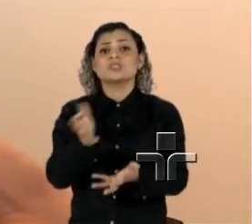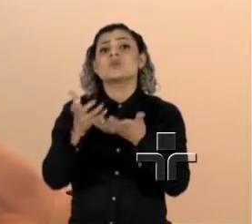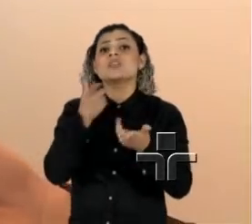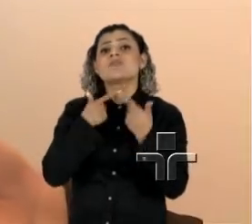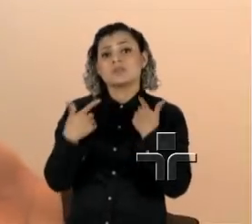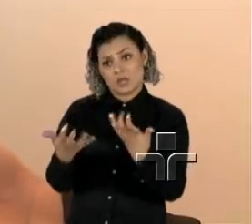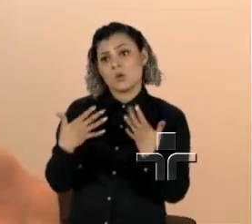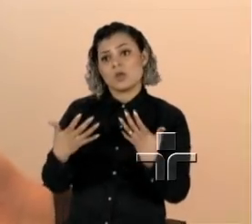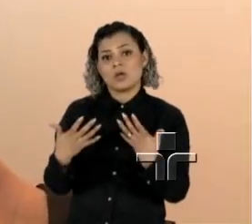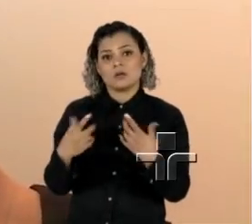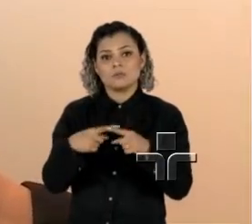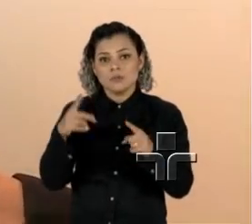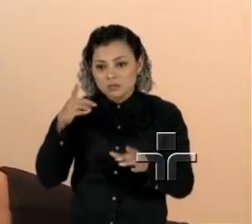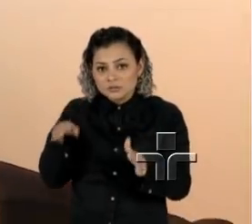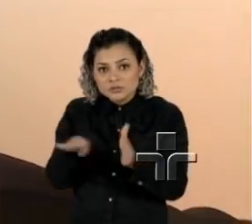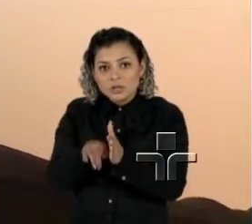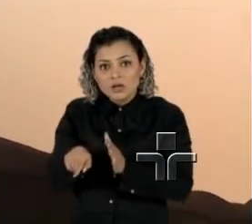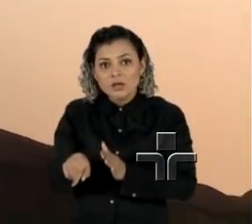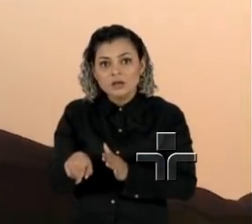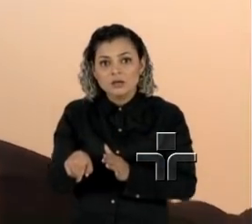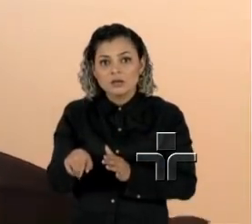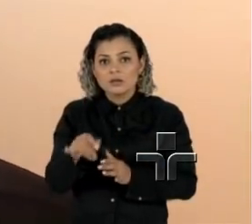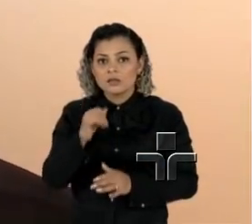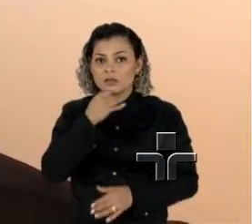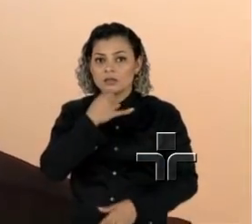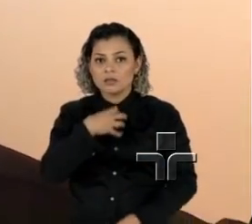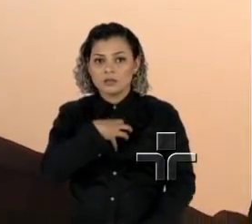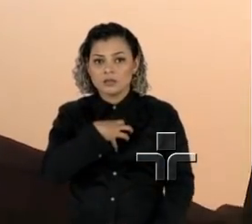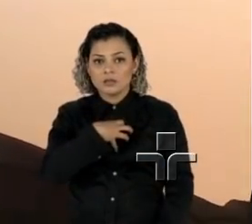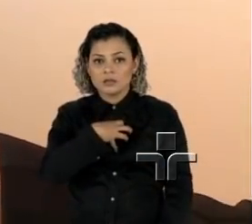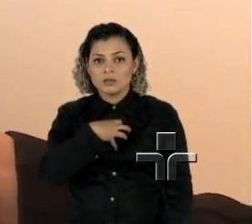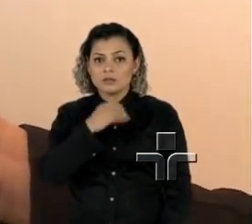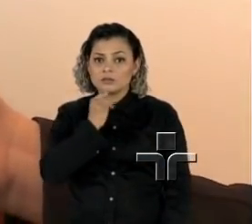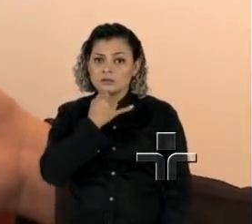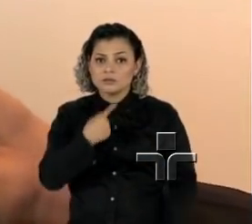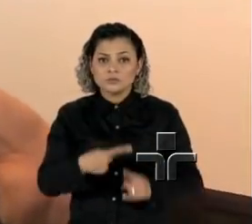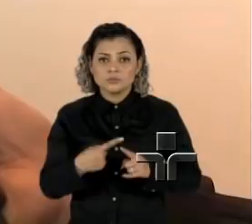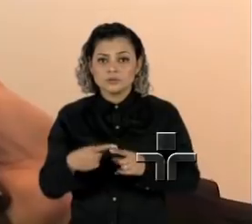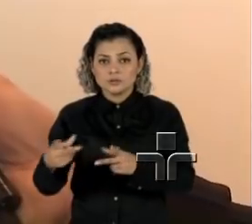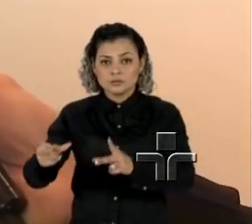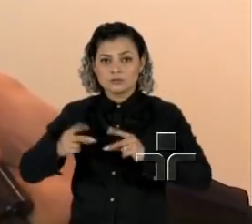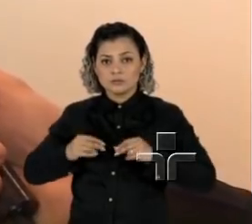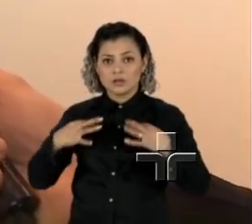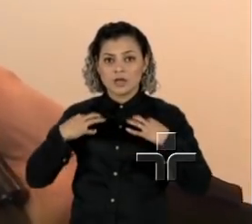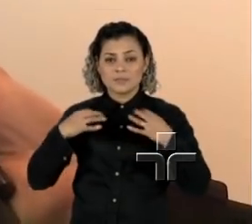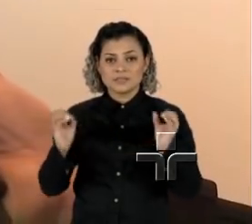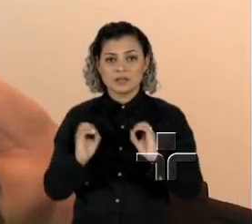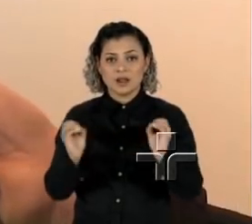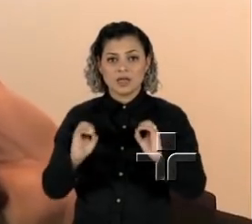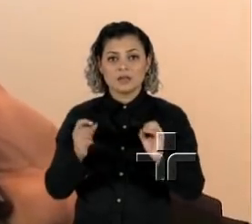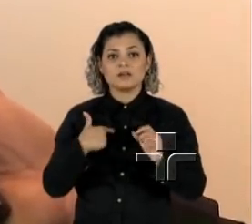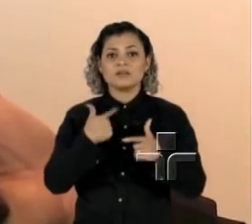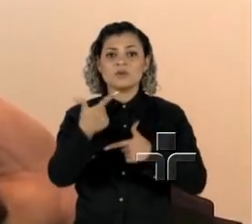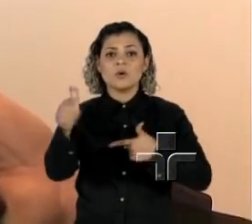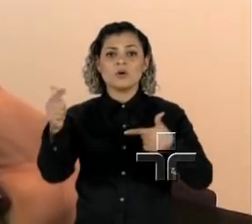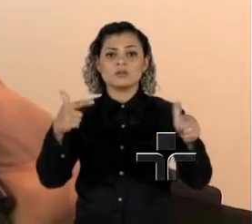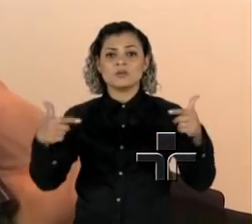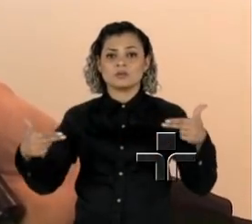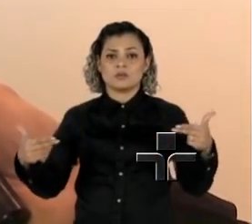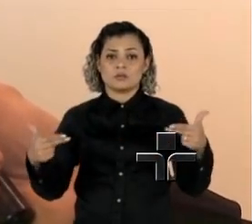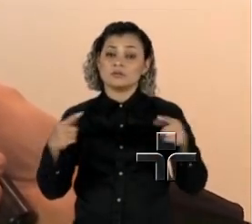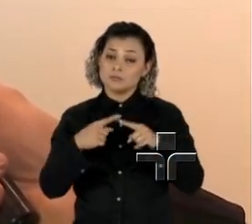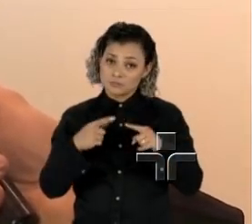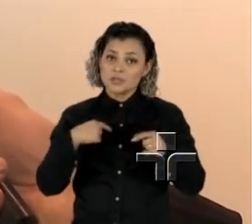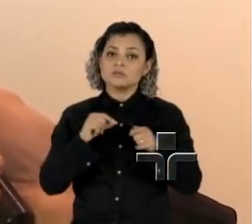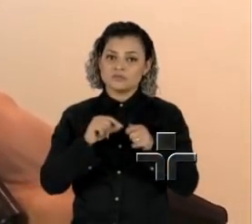Aí eu fui fazer, mas chegando lá, fiquei frustrada, porque não deram camiseta, deram outras coisas. Mas